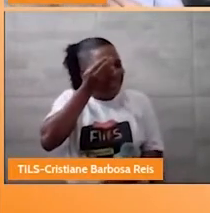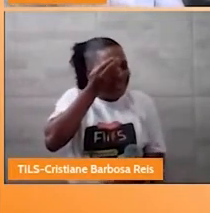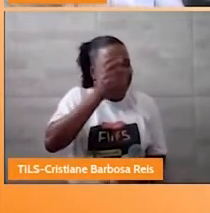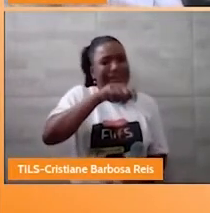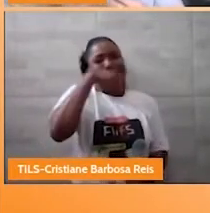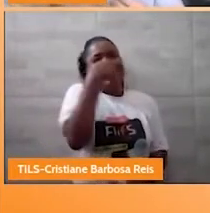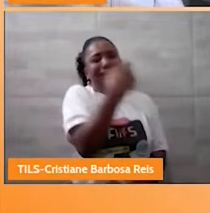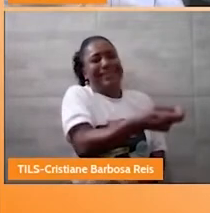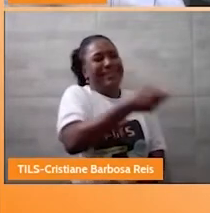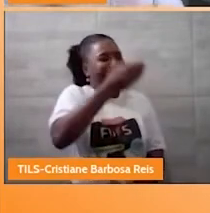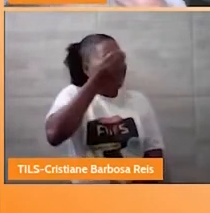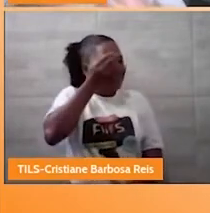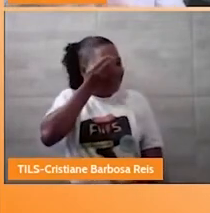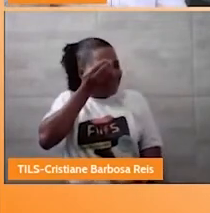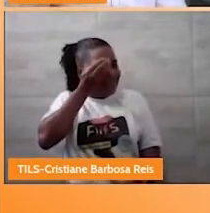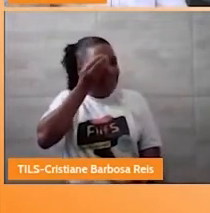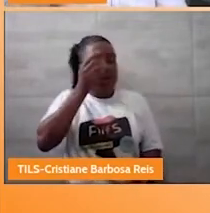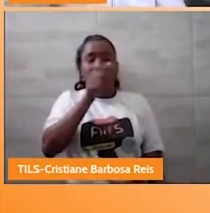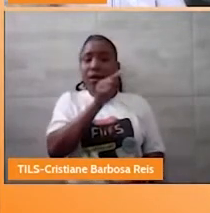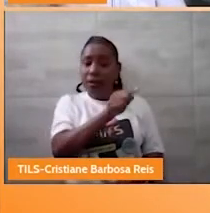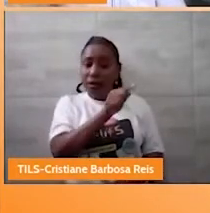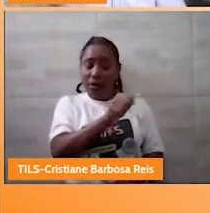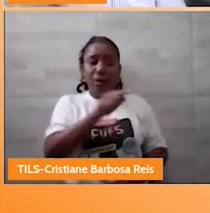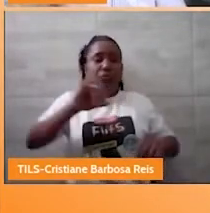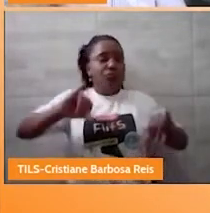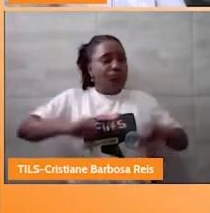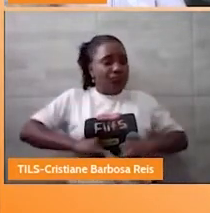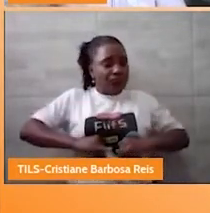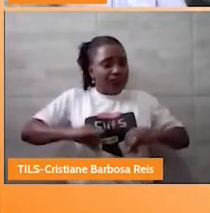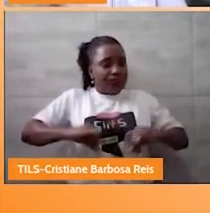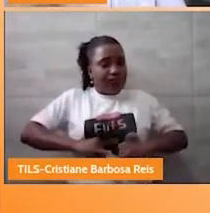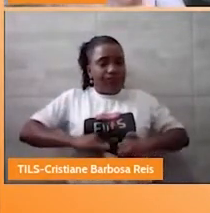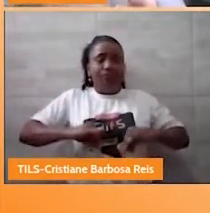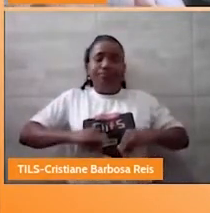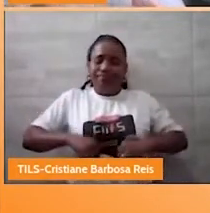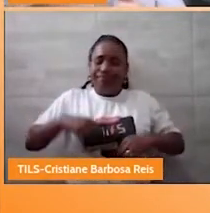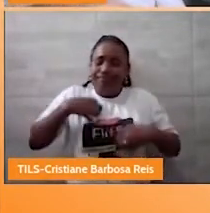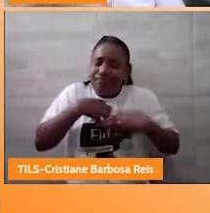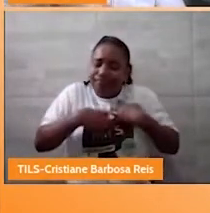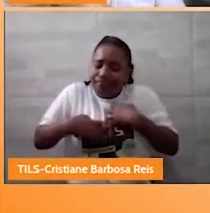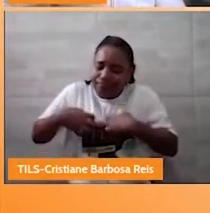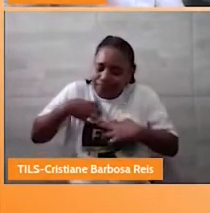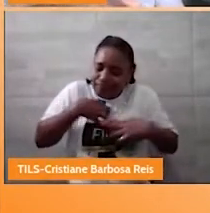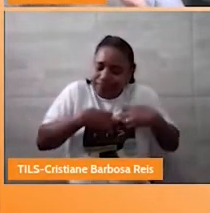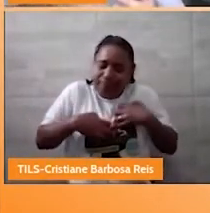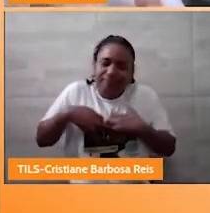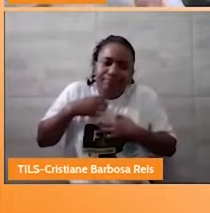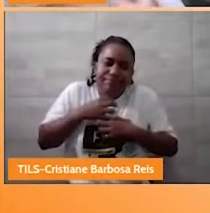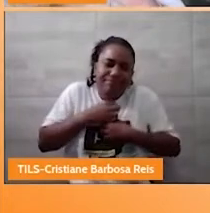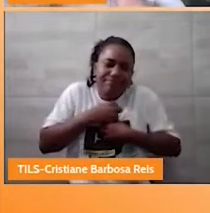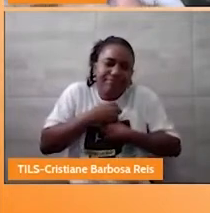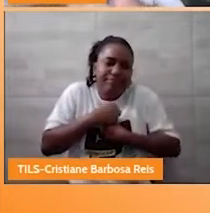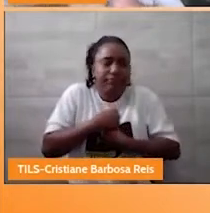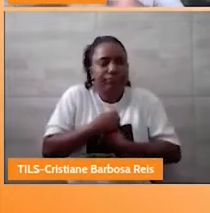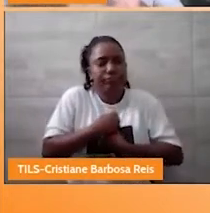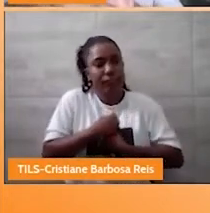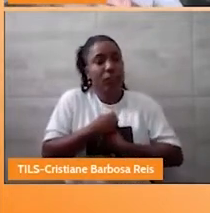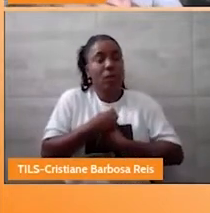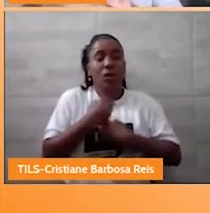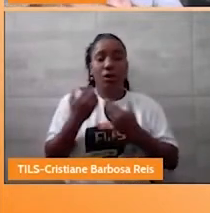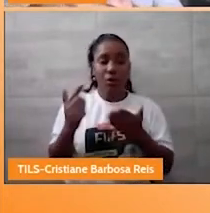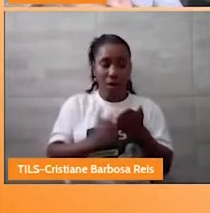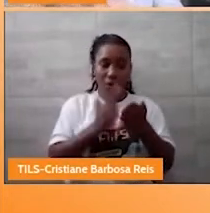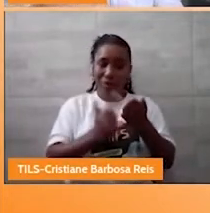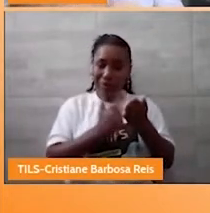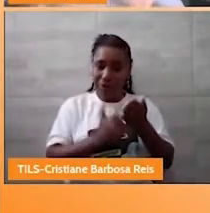sofrimento emocional e também físico muito grande em Lala. Esse é o contexto da história. O livro propõe um debate a respeito